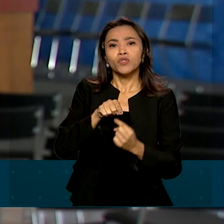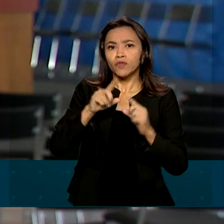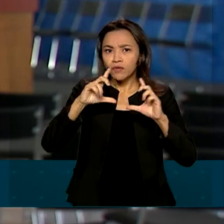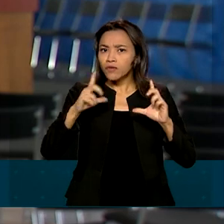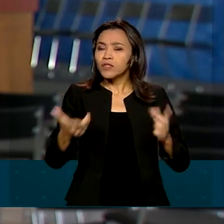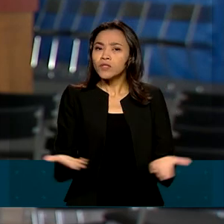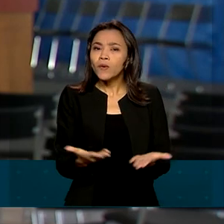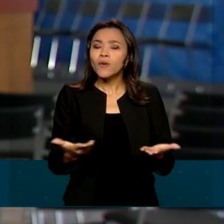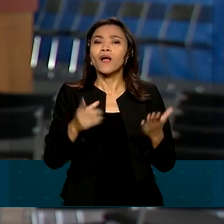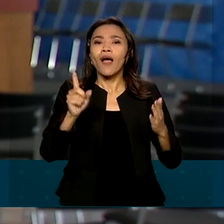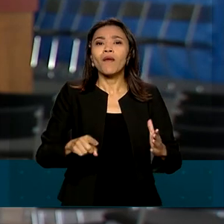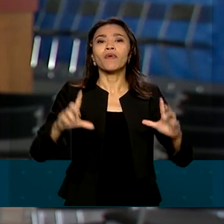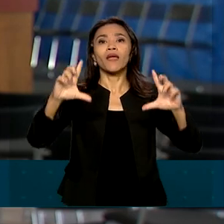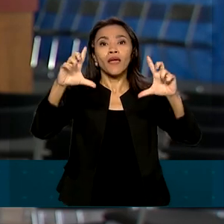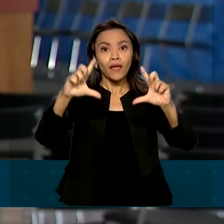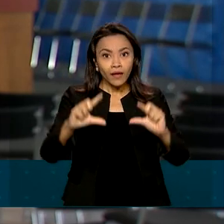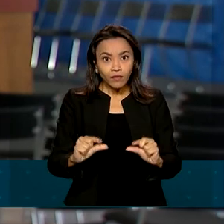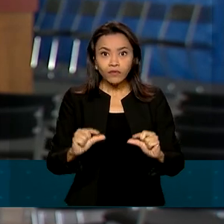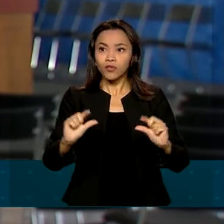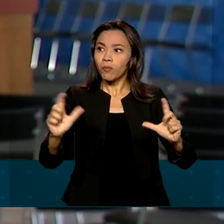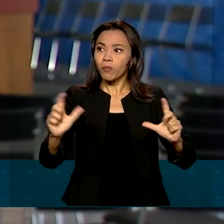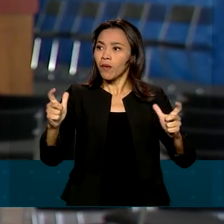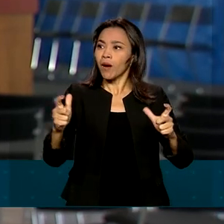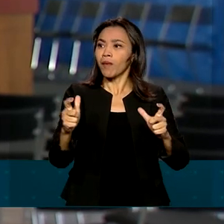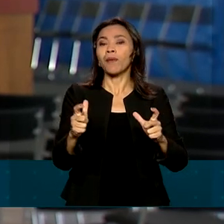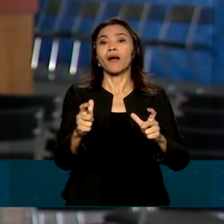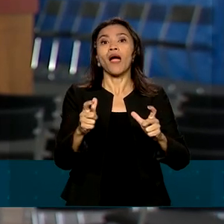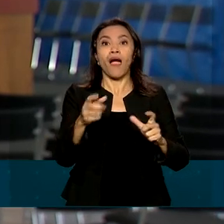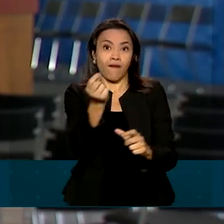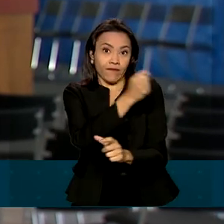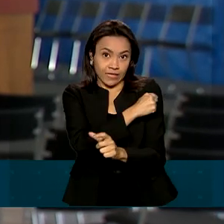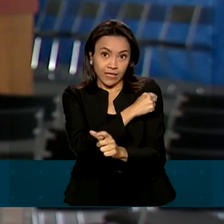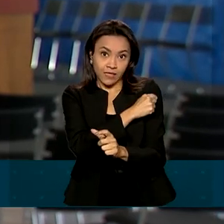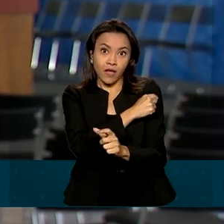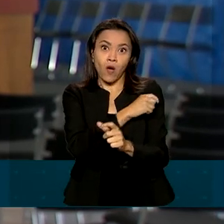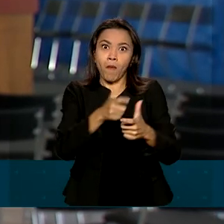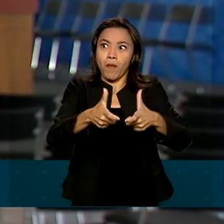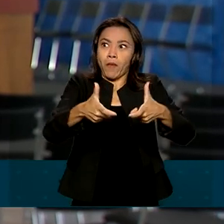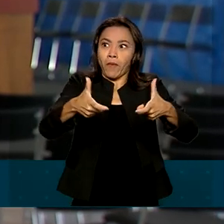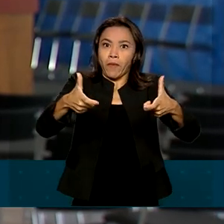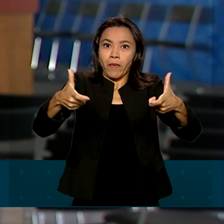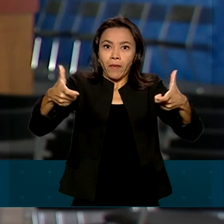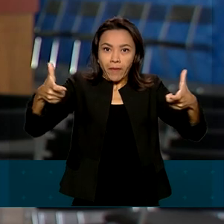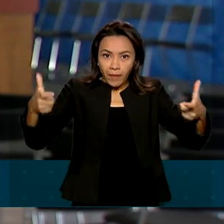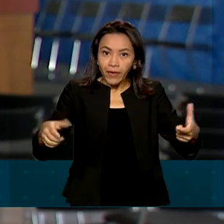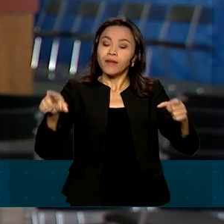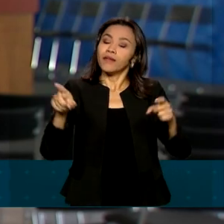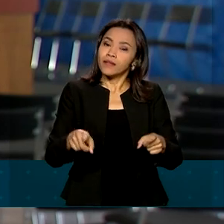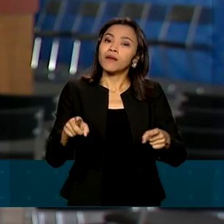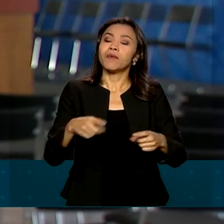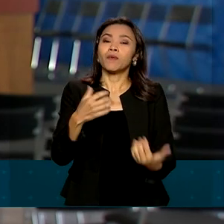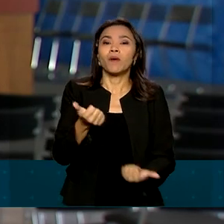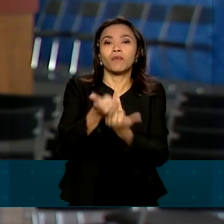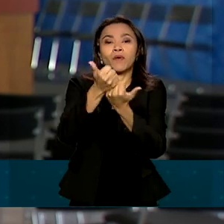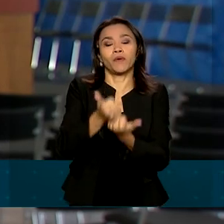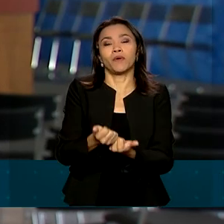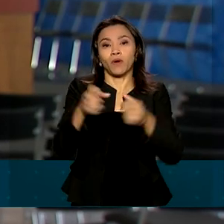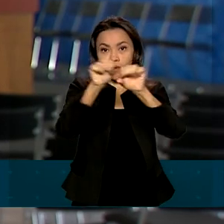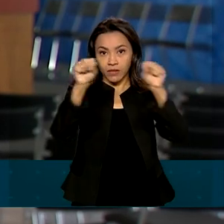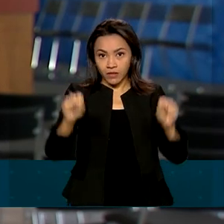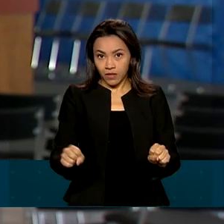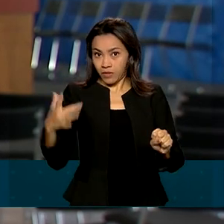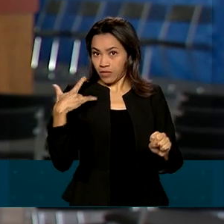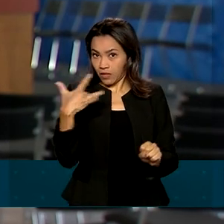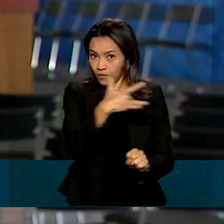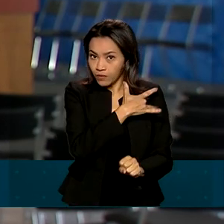epidemiológico da covid-19 no país, o avanço da vacinação e a capacidade de assistência do sistema único de saúde. Queiroga